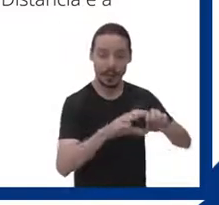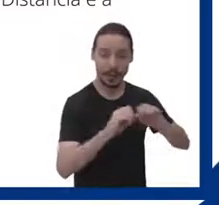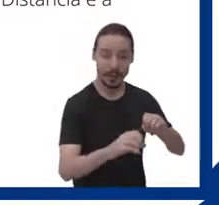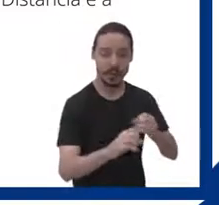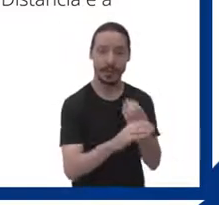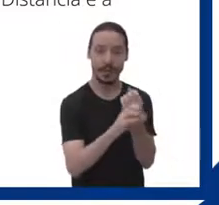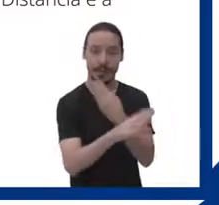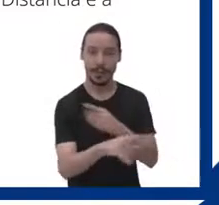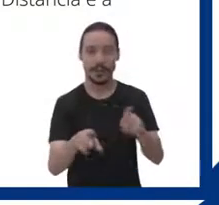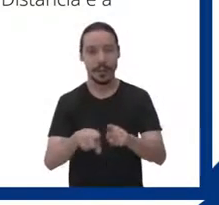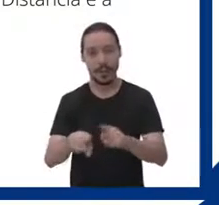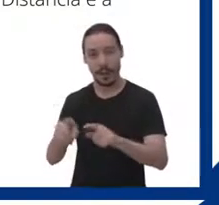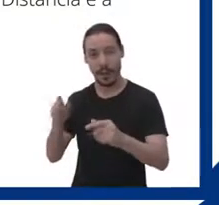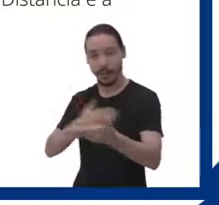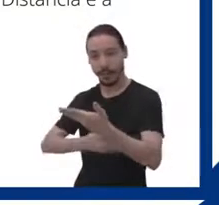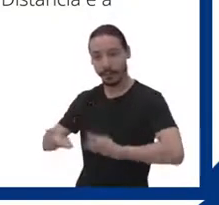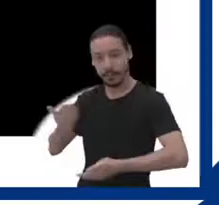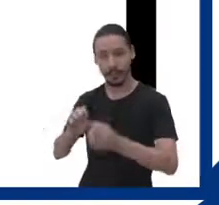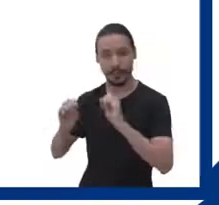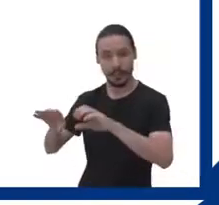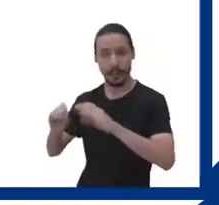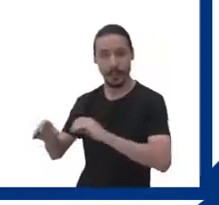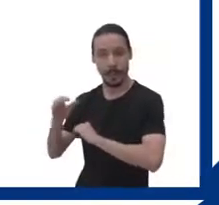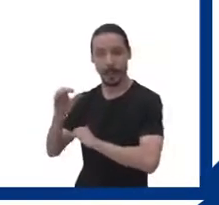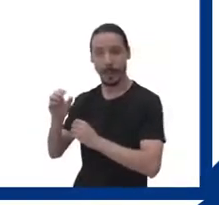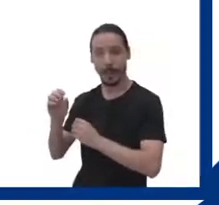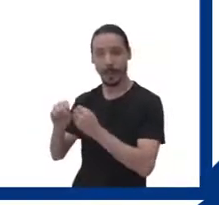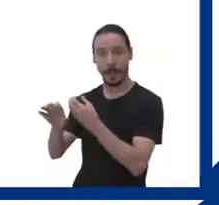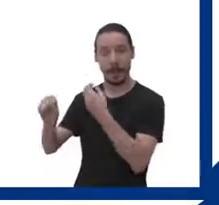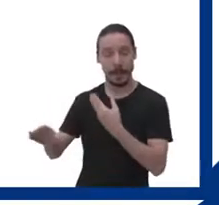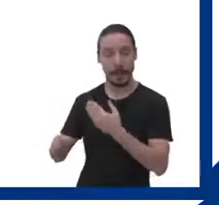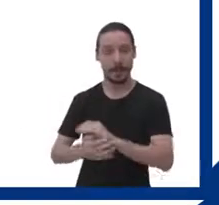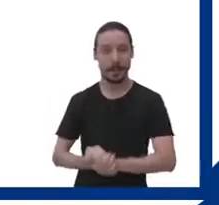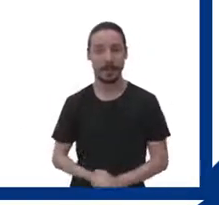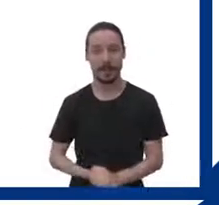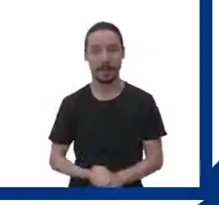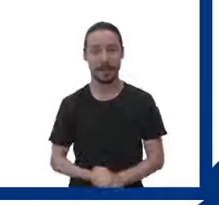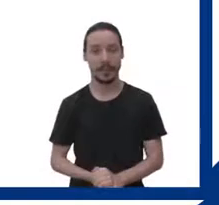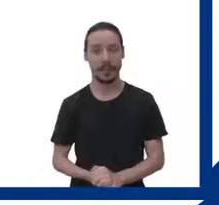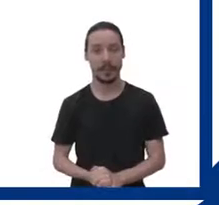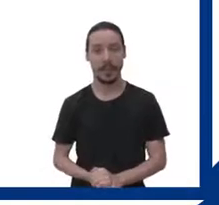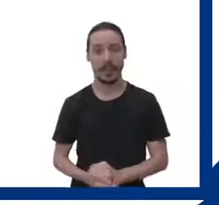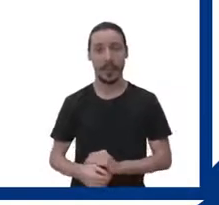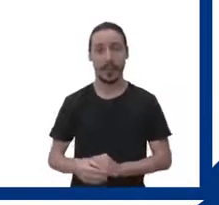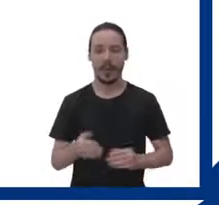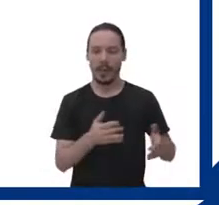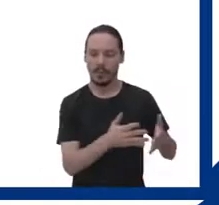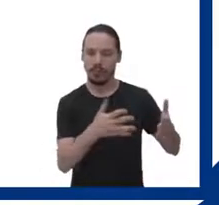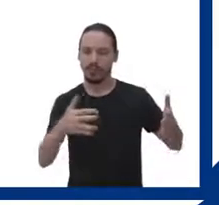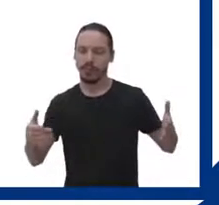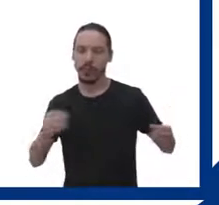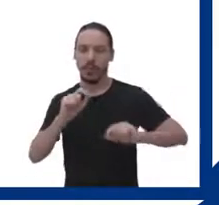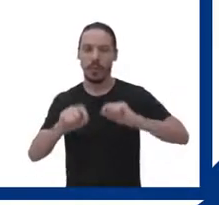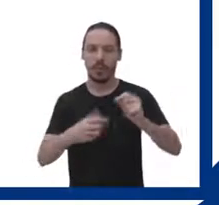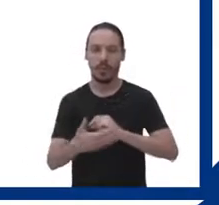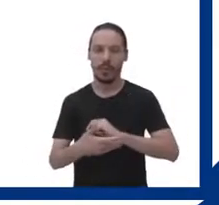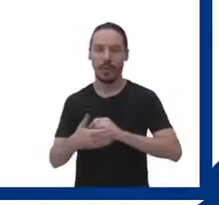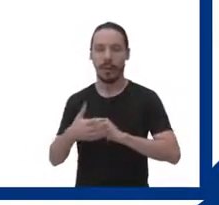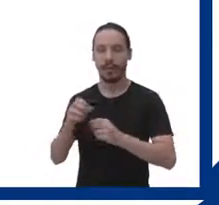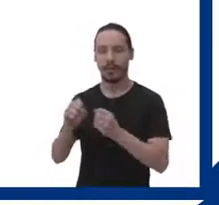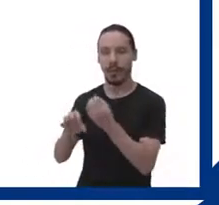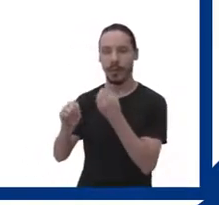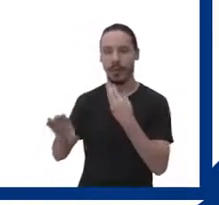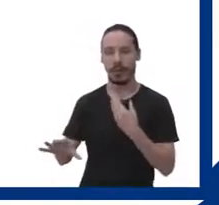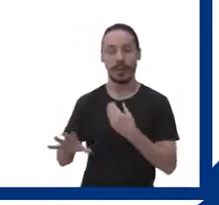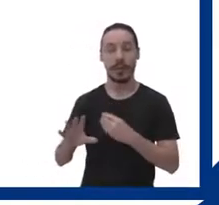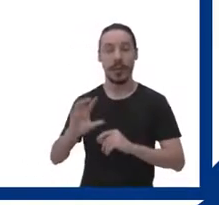e educação presencial em nossa instituição. O caminho que a EAD trilhou para se tornar uma realidade vigente